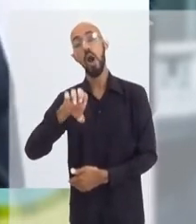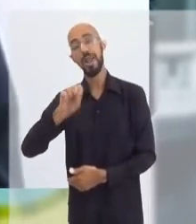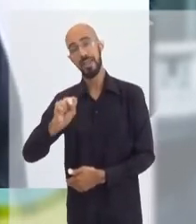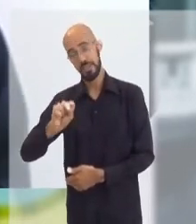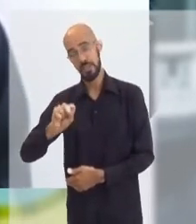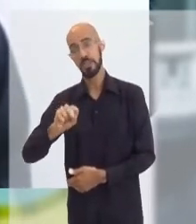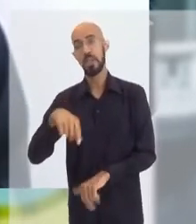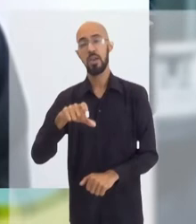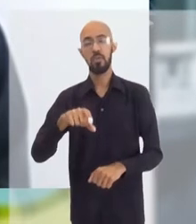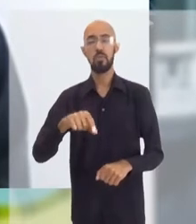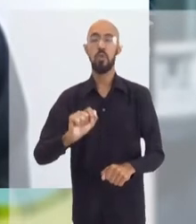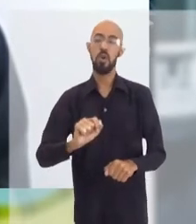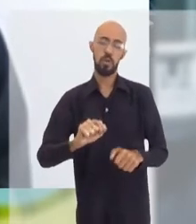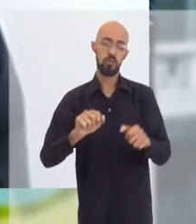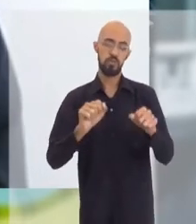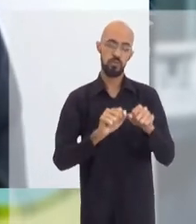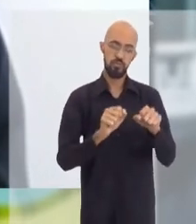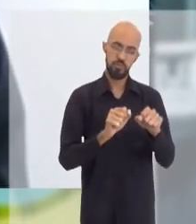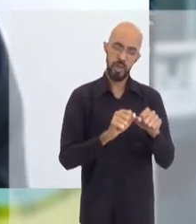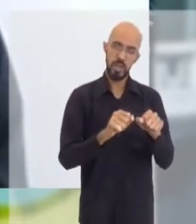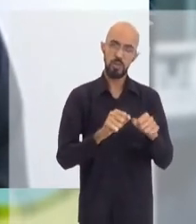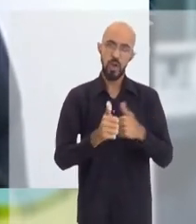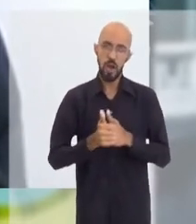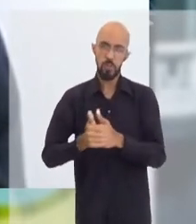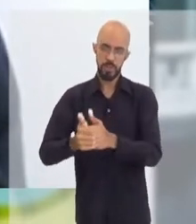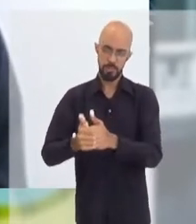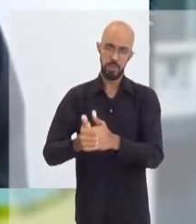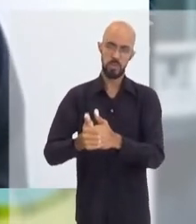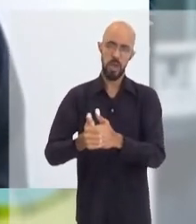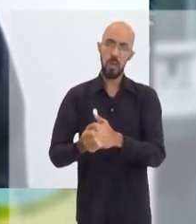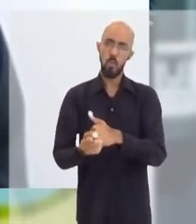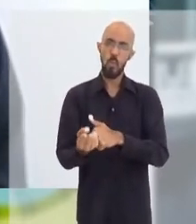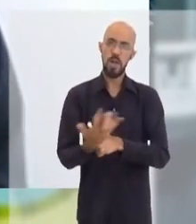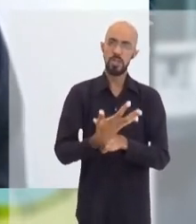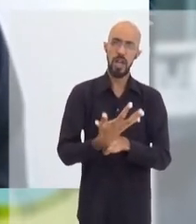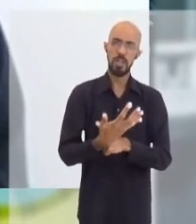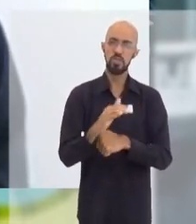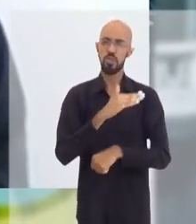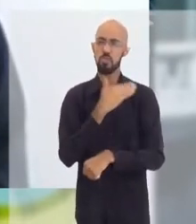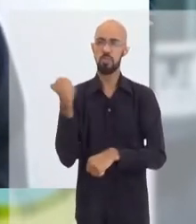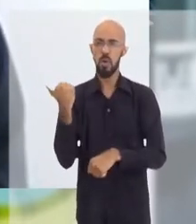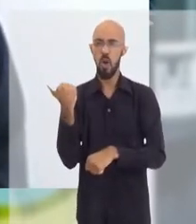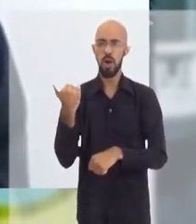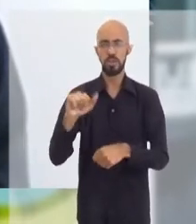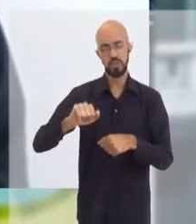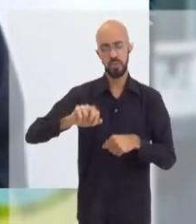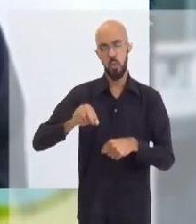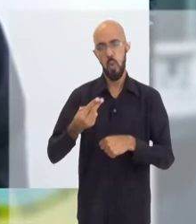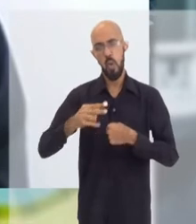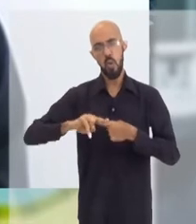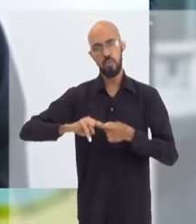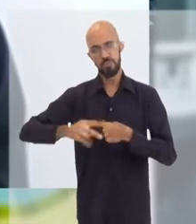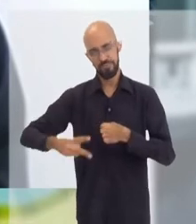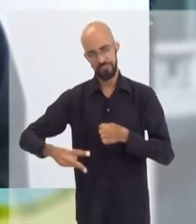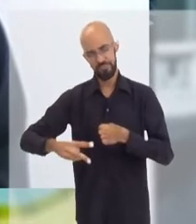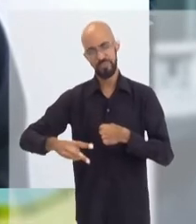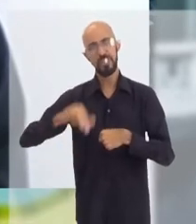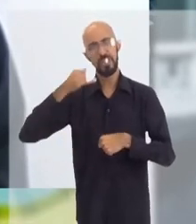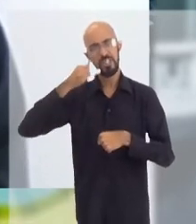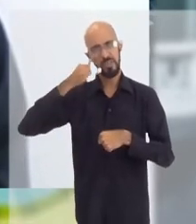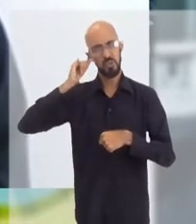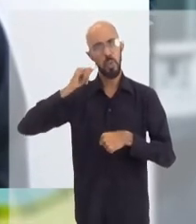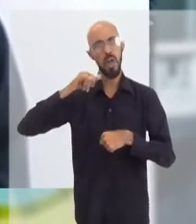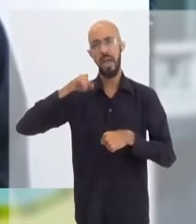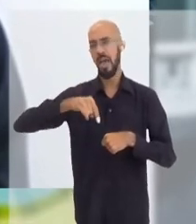reafirmando toda a sua segurança e os benefícios, o número de mortes, casos, hospitalizações e sequelas prevenidas